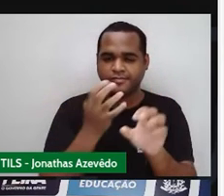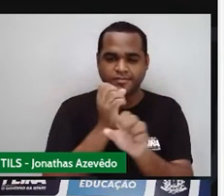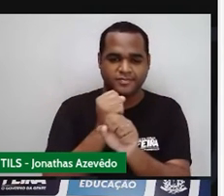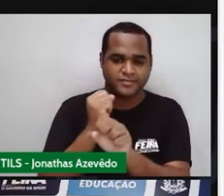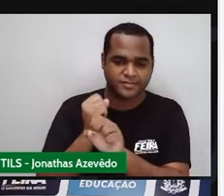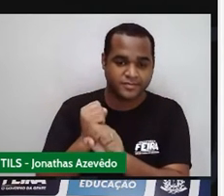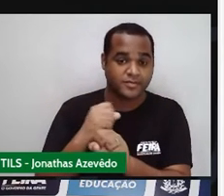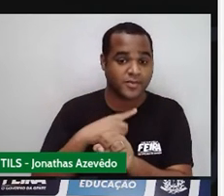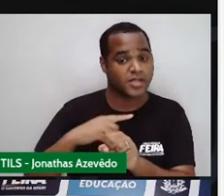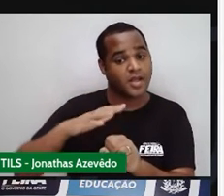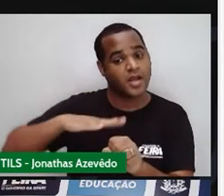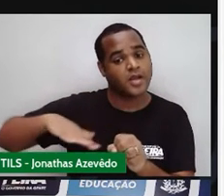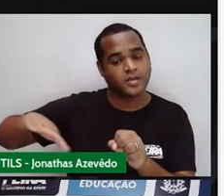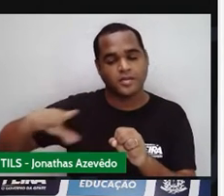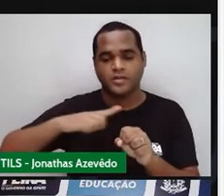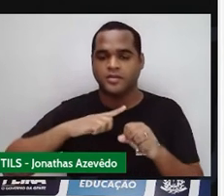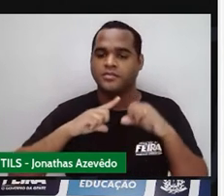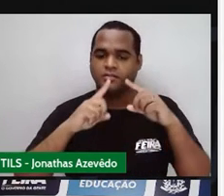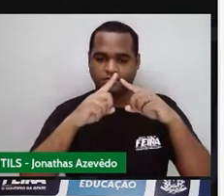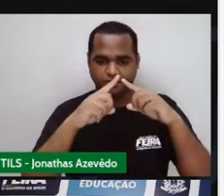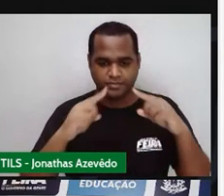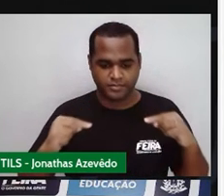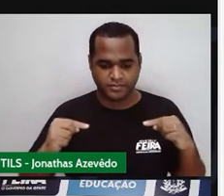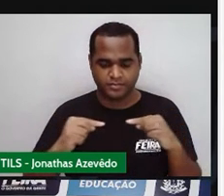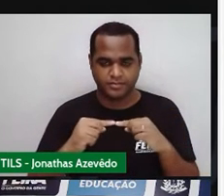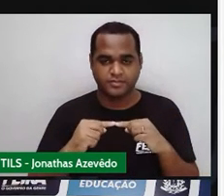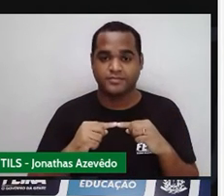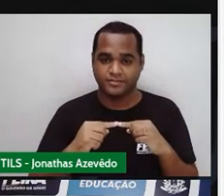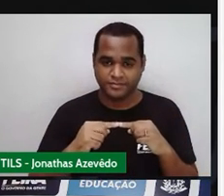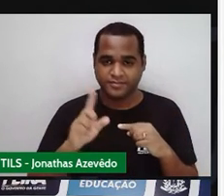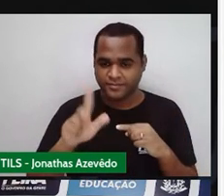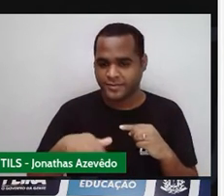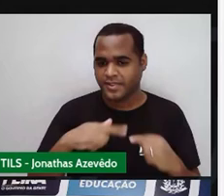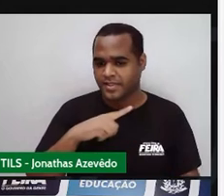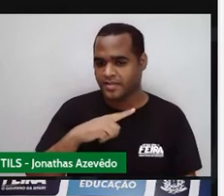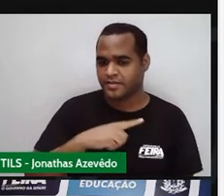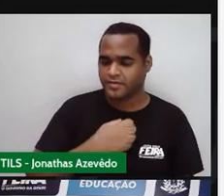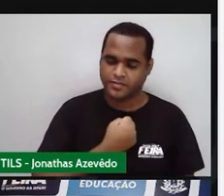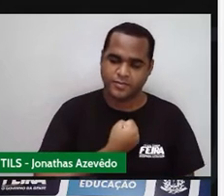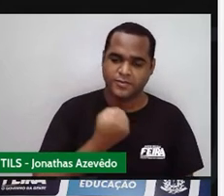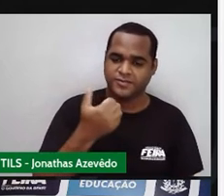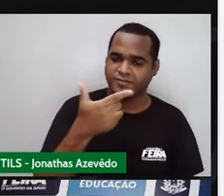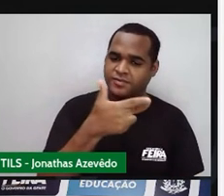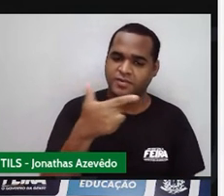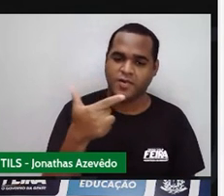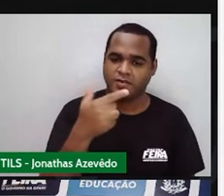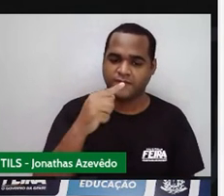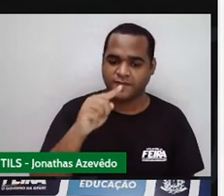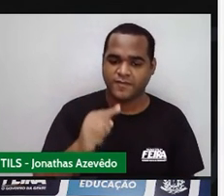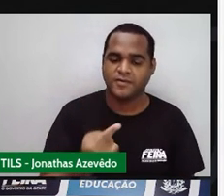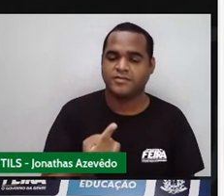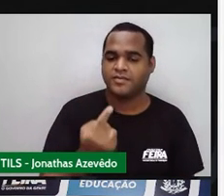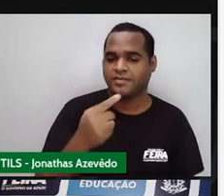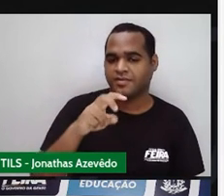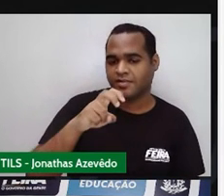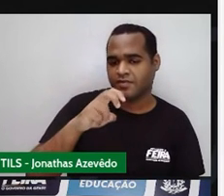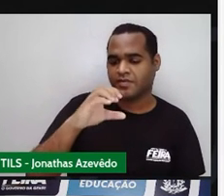A área do triângulo 1 foi 22,5